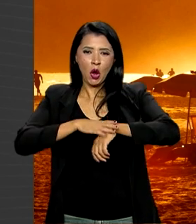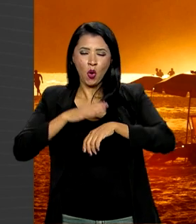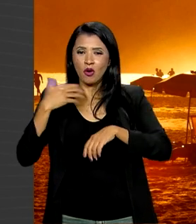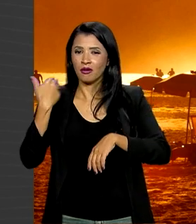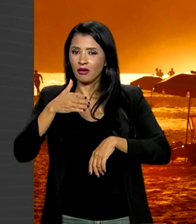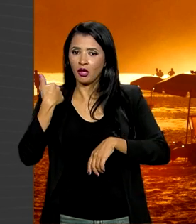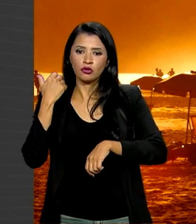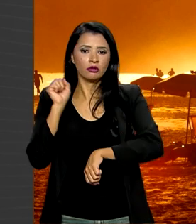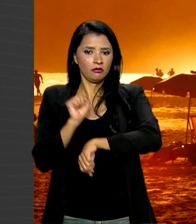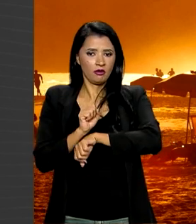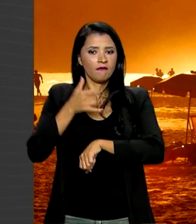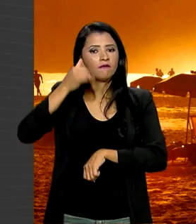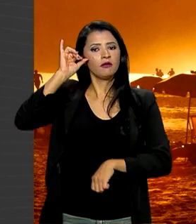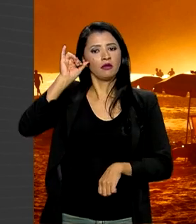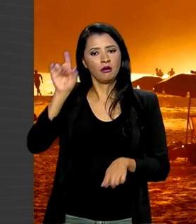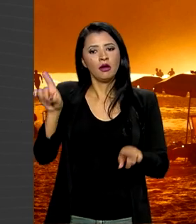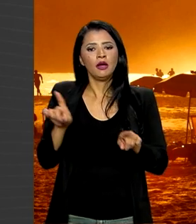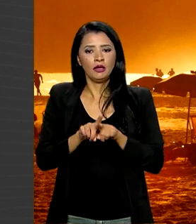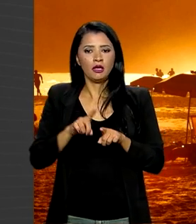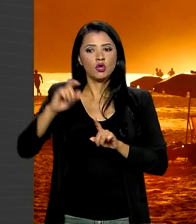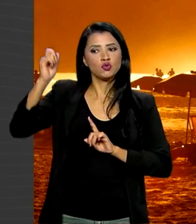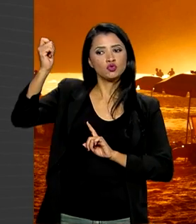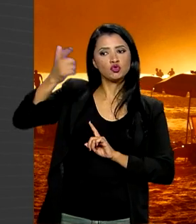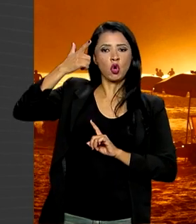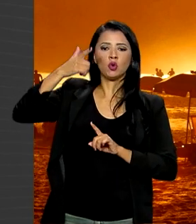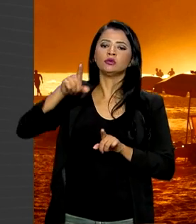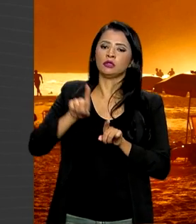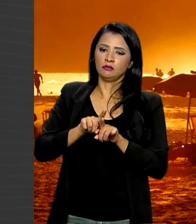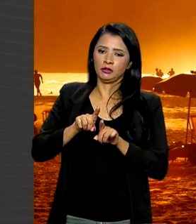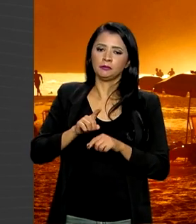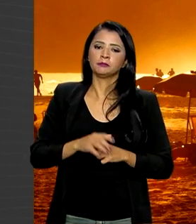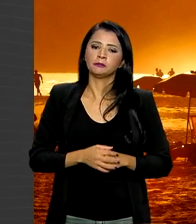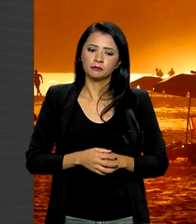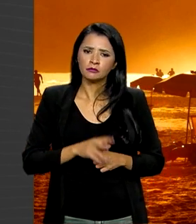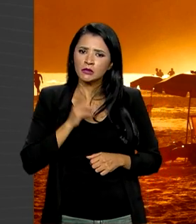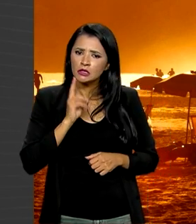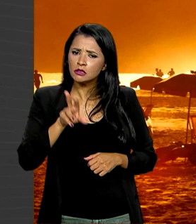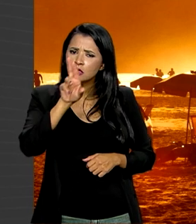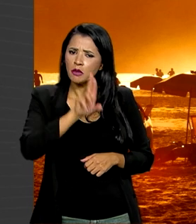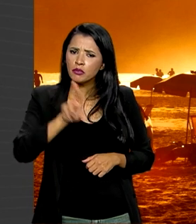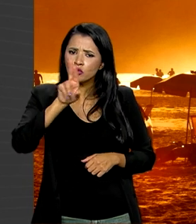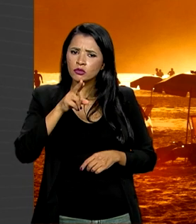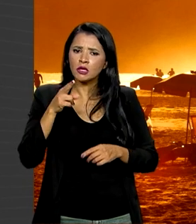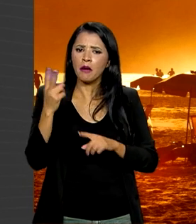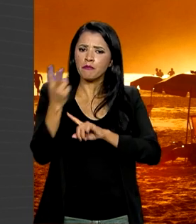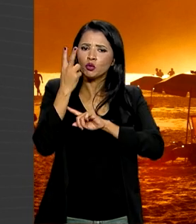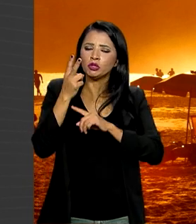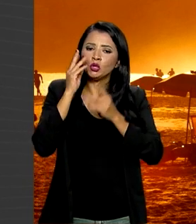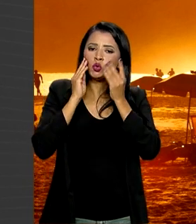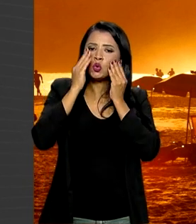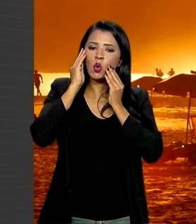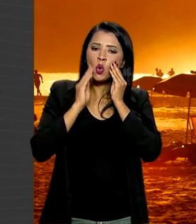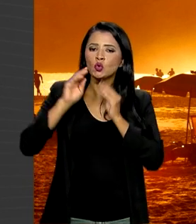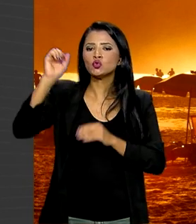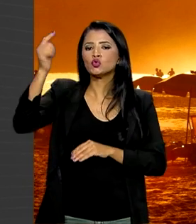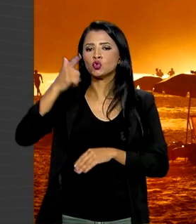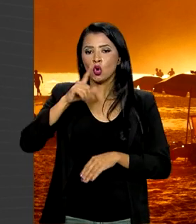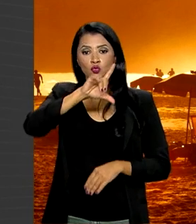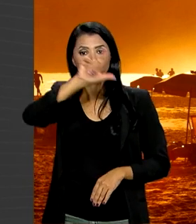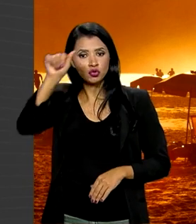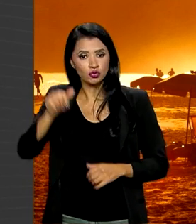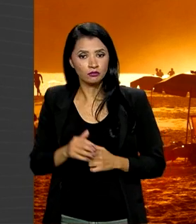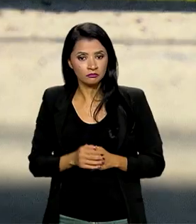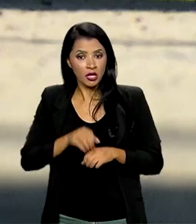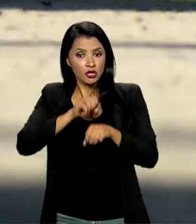mais quentes do dia e a exposição ao sol. E sempre utilizar protetor solar durante o dia. E